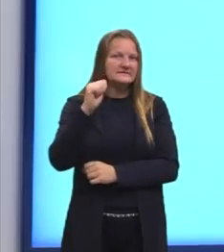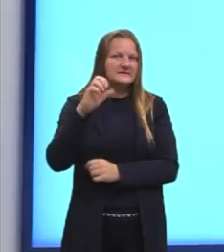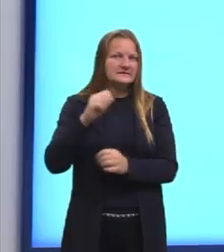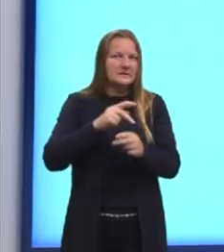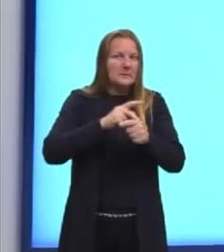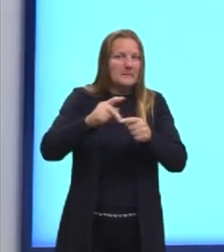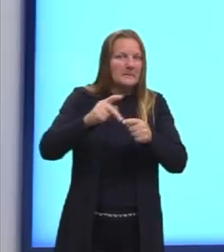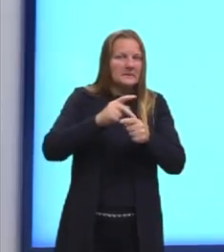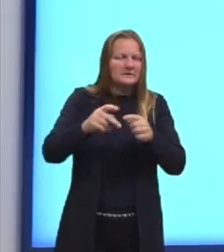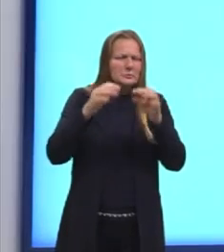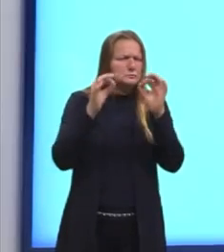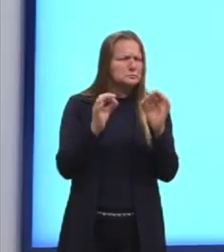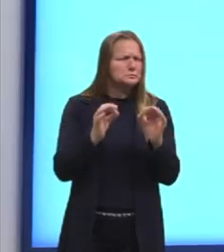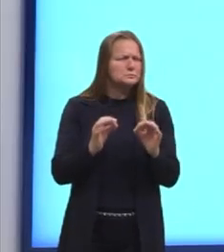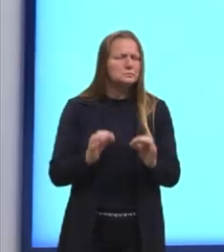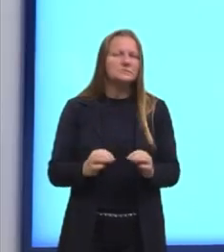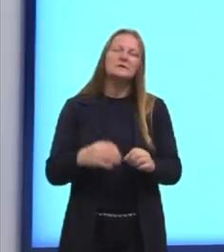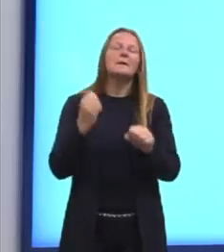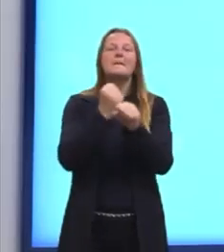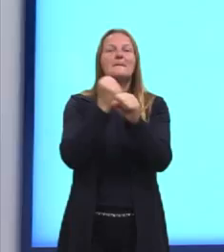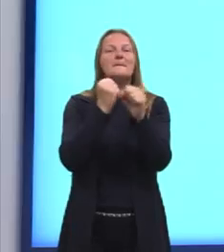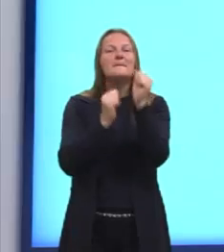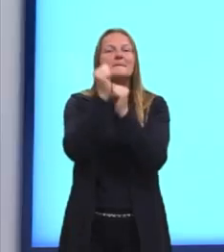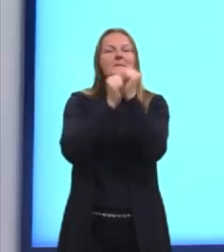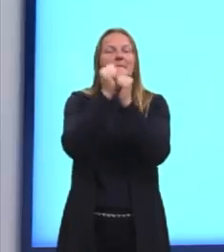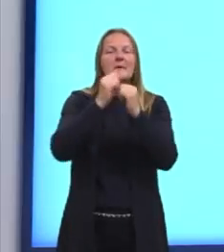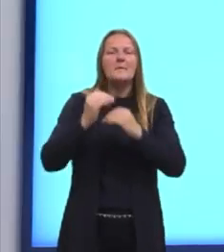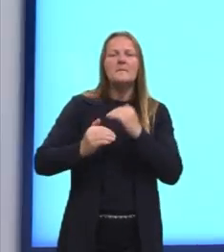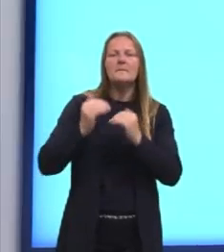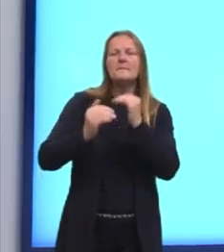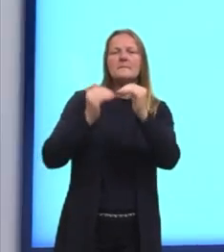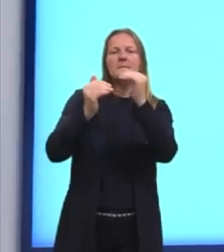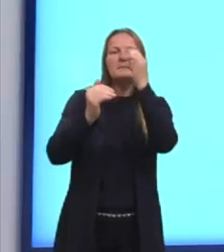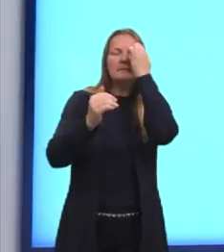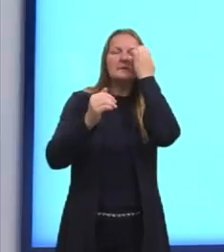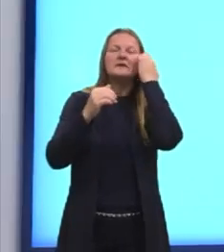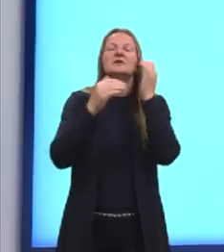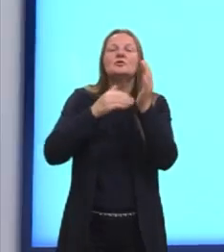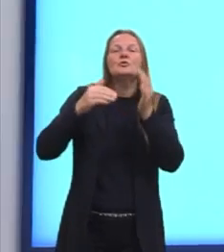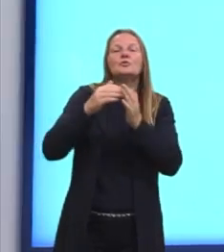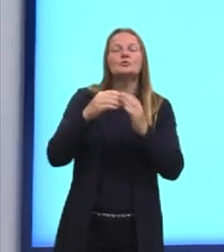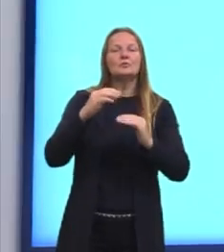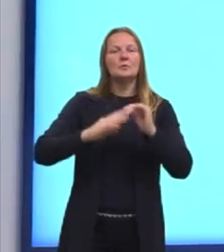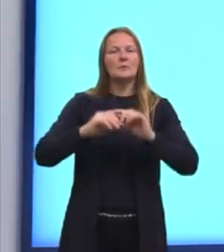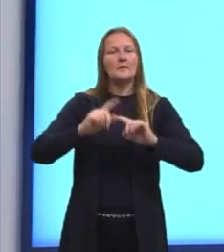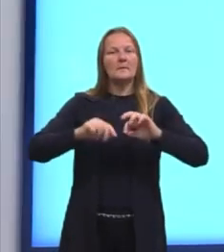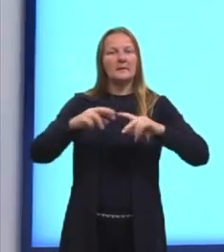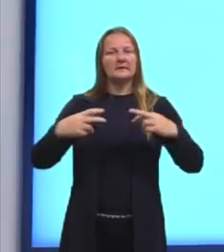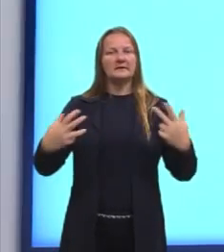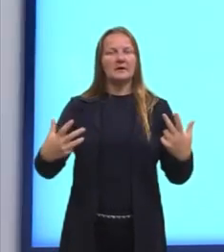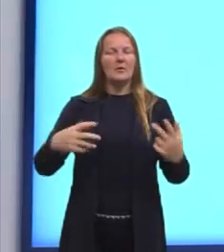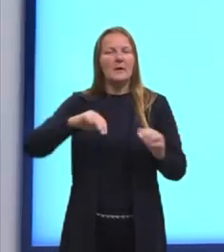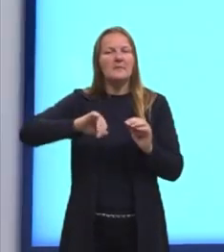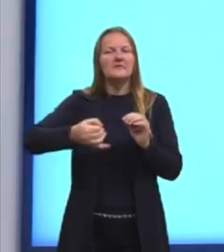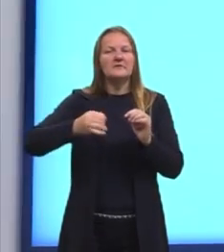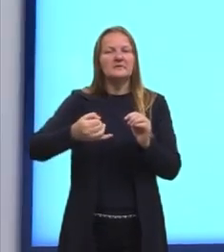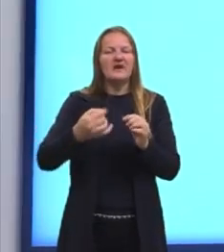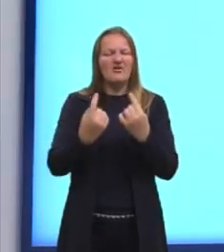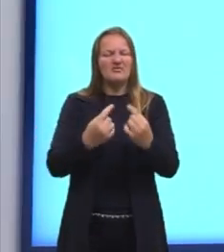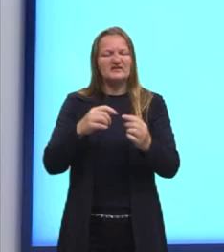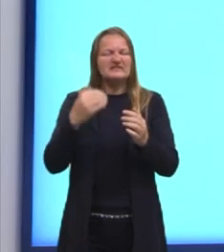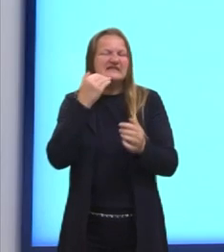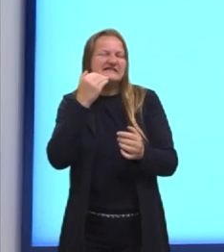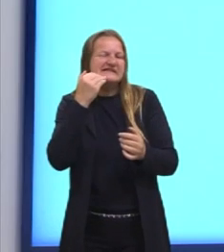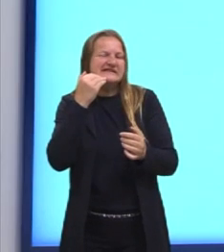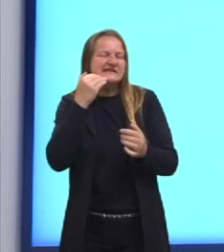Em um processo produtivo, nem todas as peças produzidas são totalmente aproveitáveis. Ou